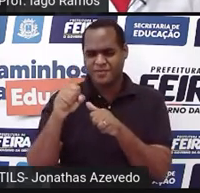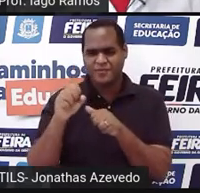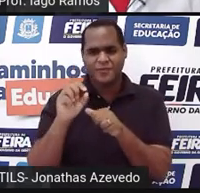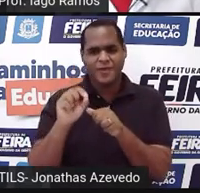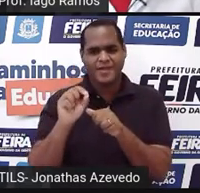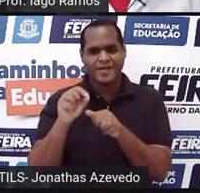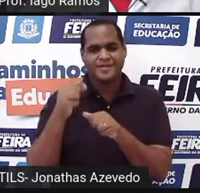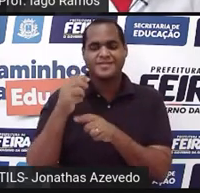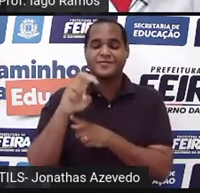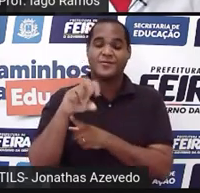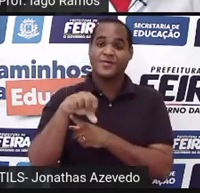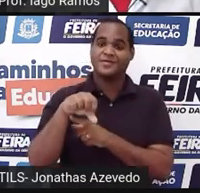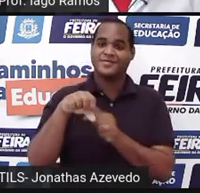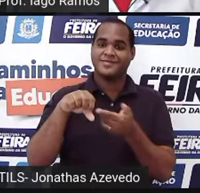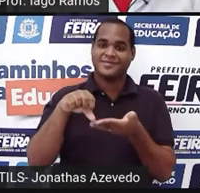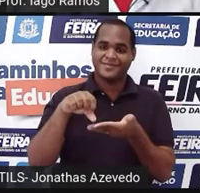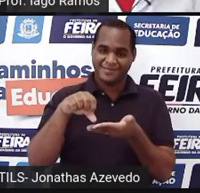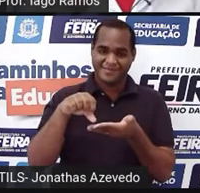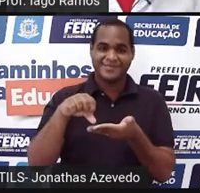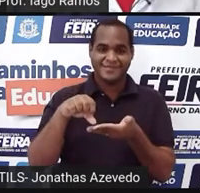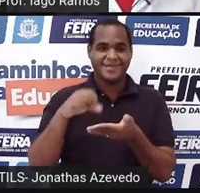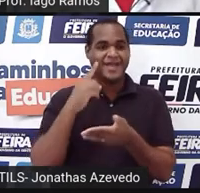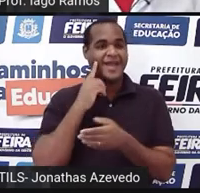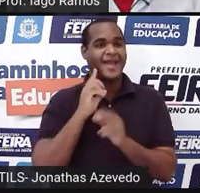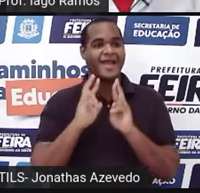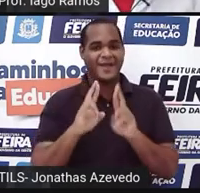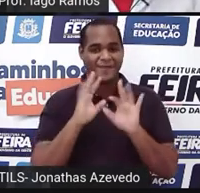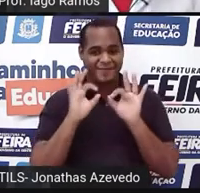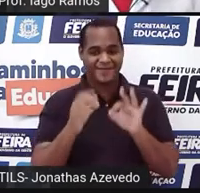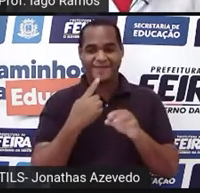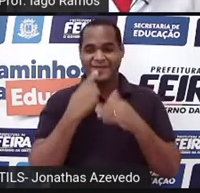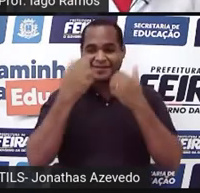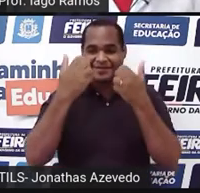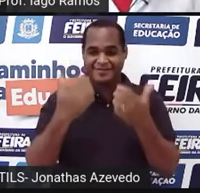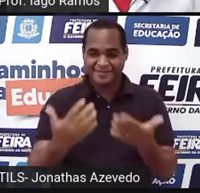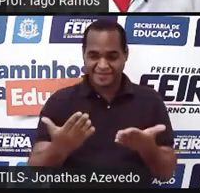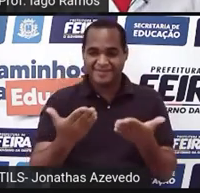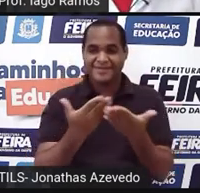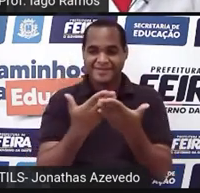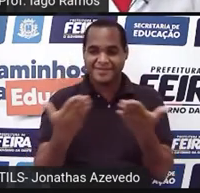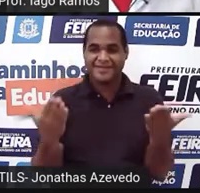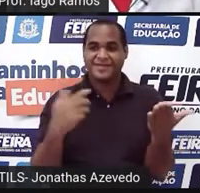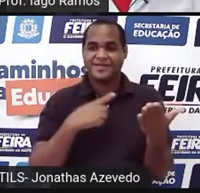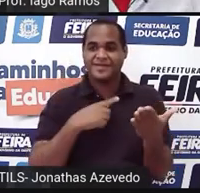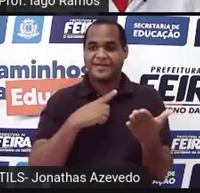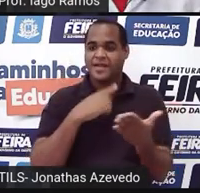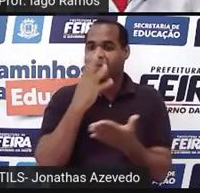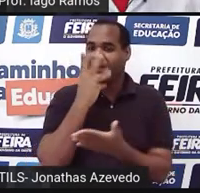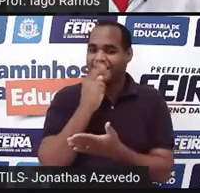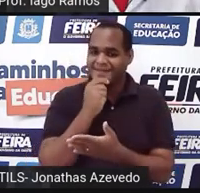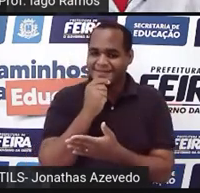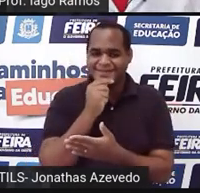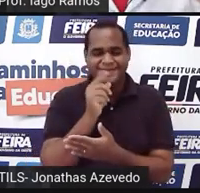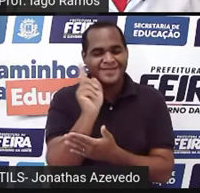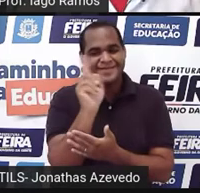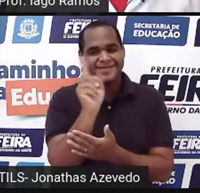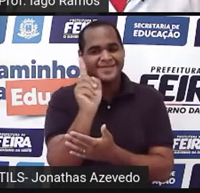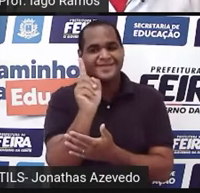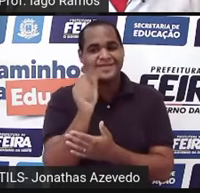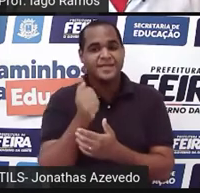59, tá bom? E essa resposta que eu acabei de te dar aqui, sem muita demora, foi